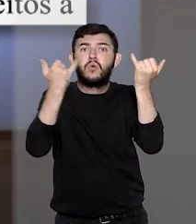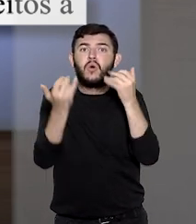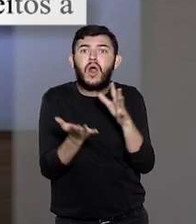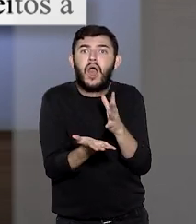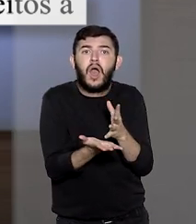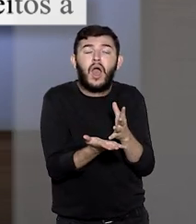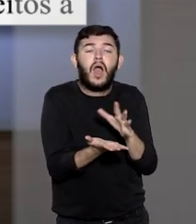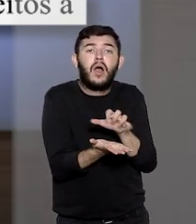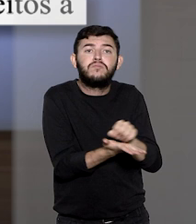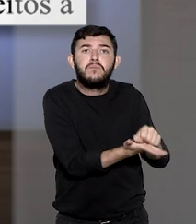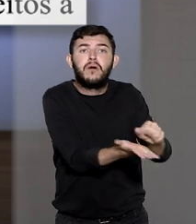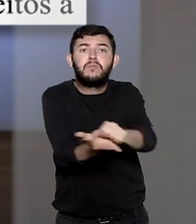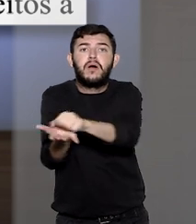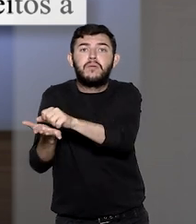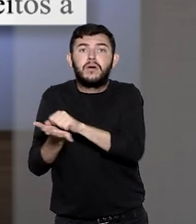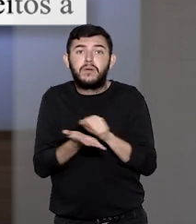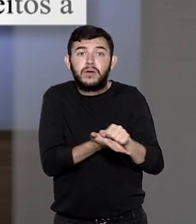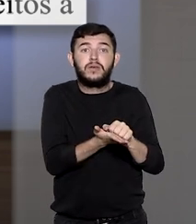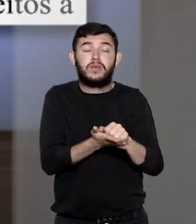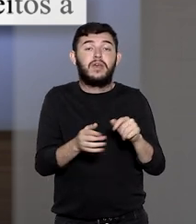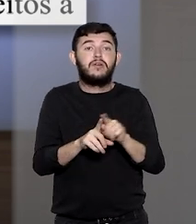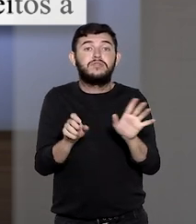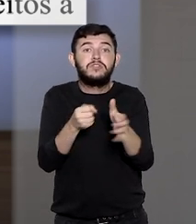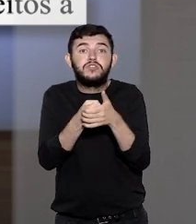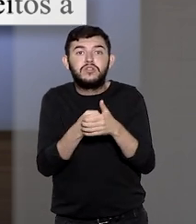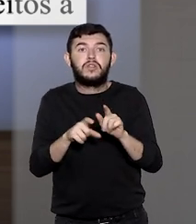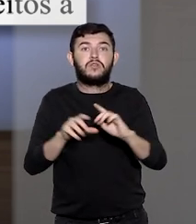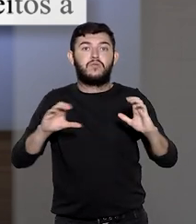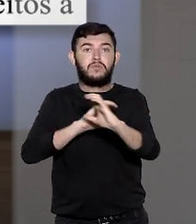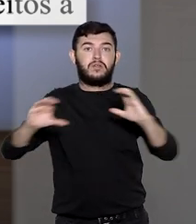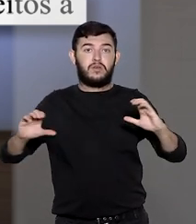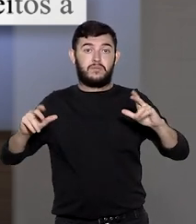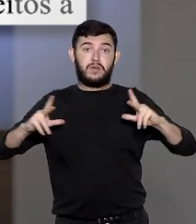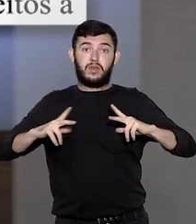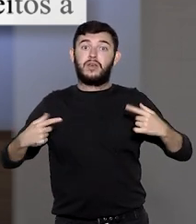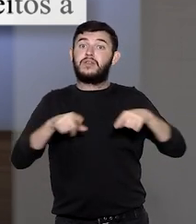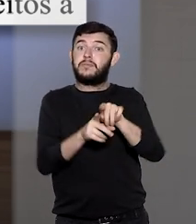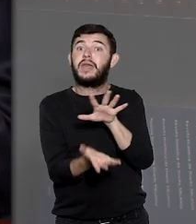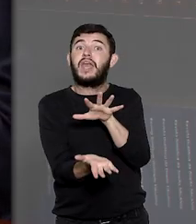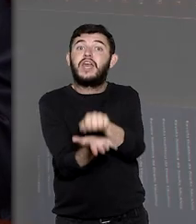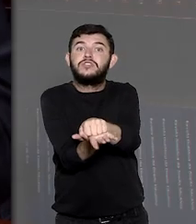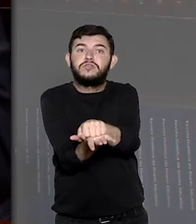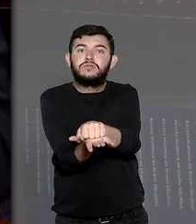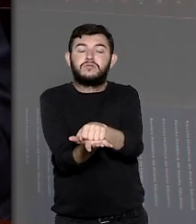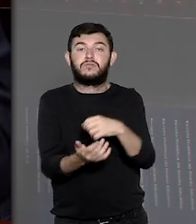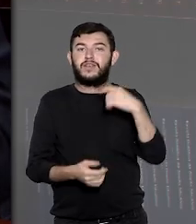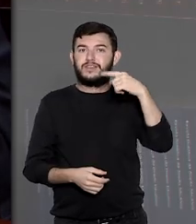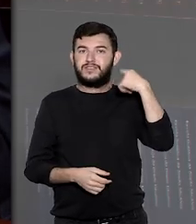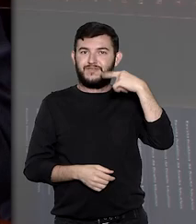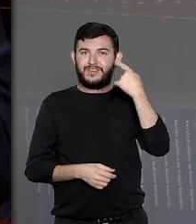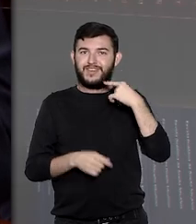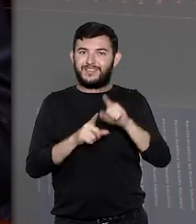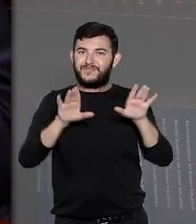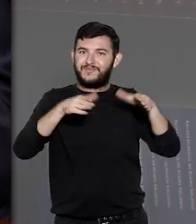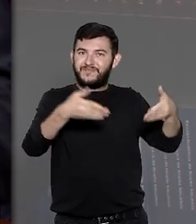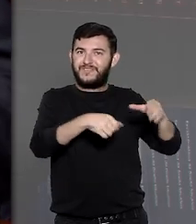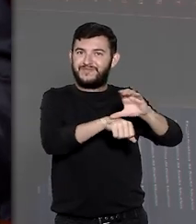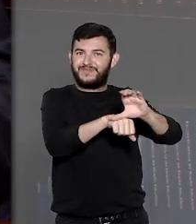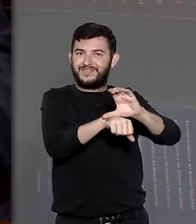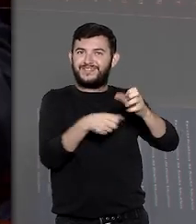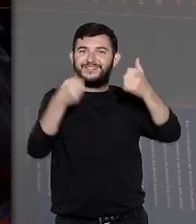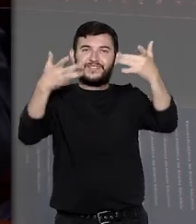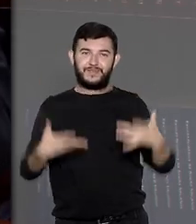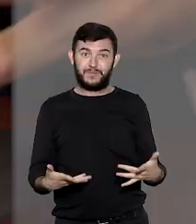pessoais e ao sigilo das comunicações privadas e dos registros. Este advogado constitucionalista